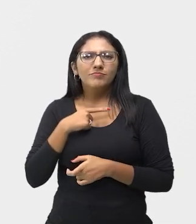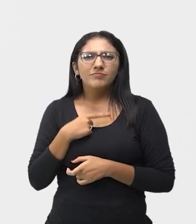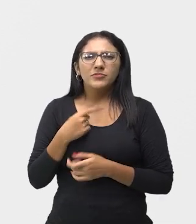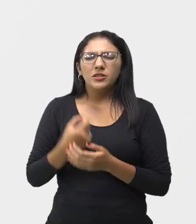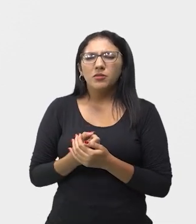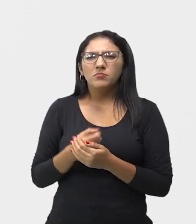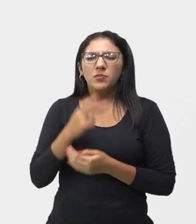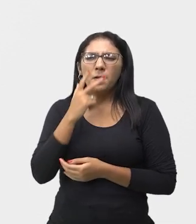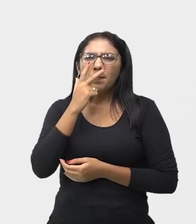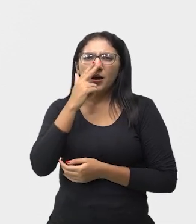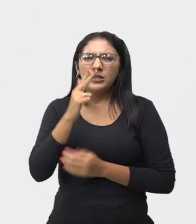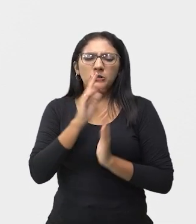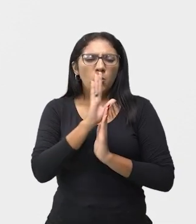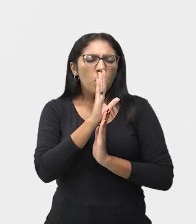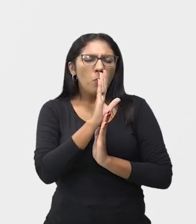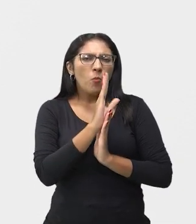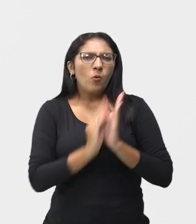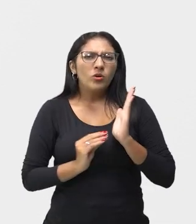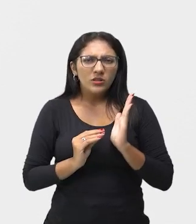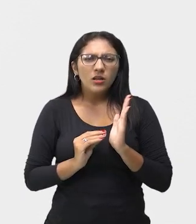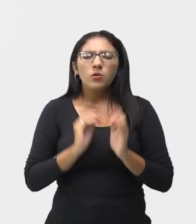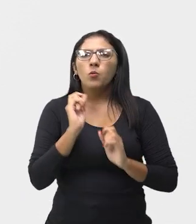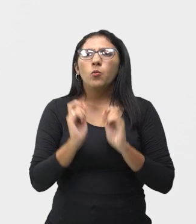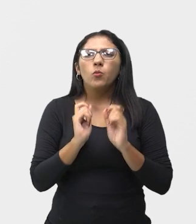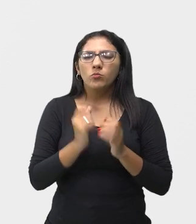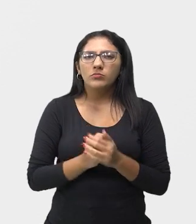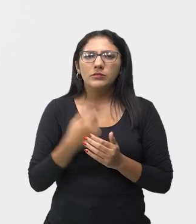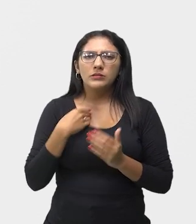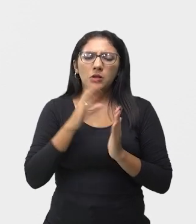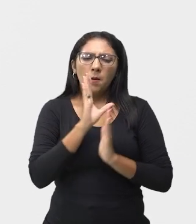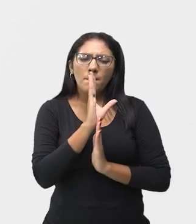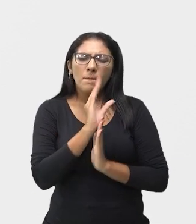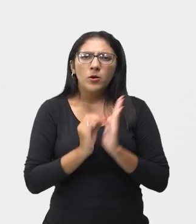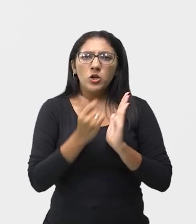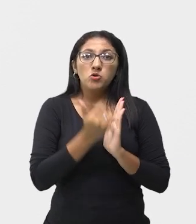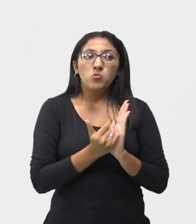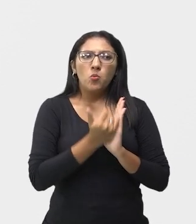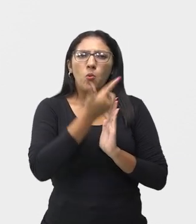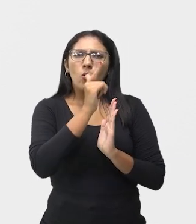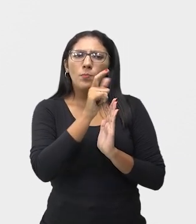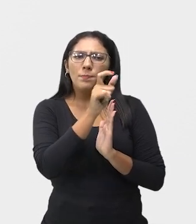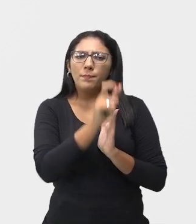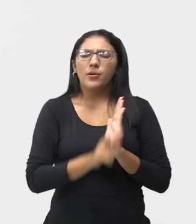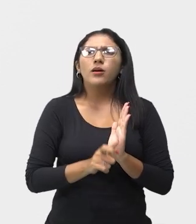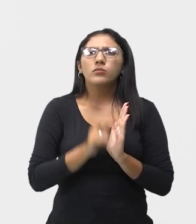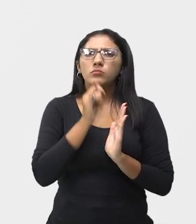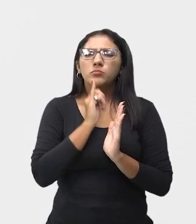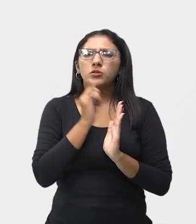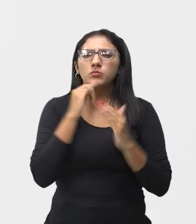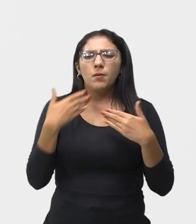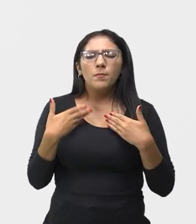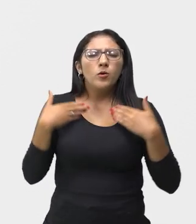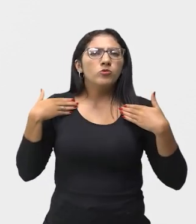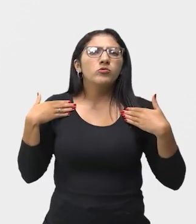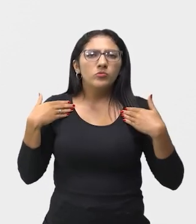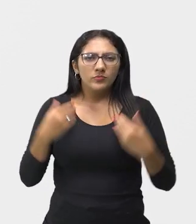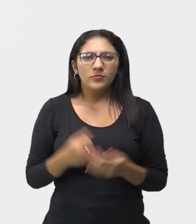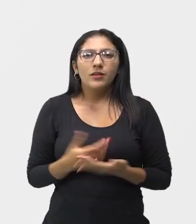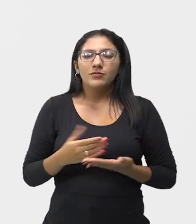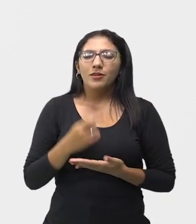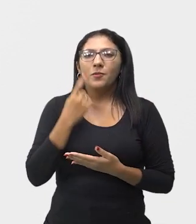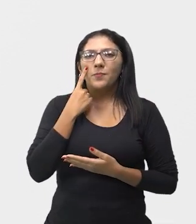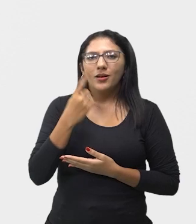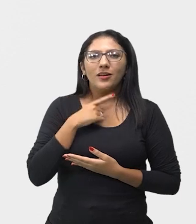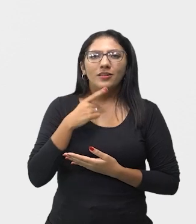caricaturados. Ou seja, tinham uns gestos muito marcantes, a postura. Então, eles